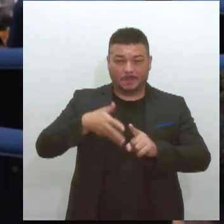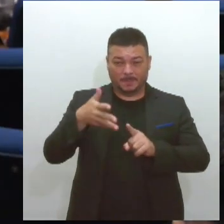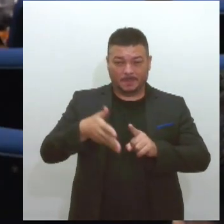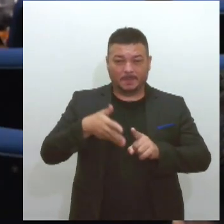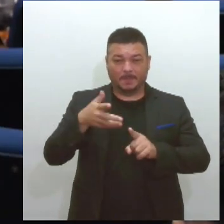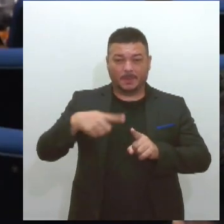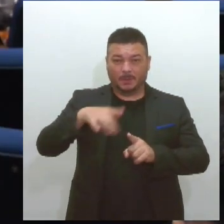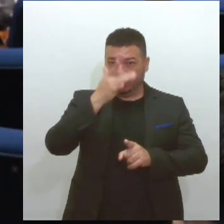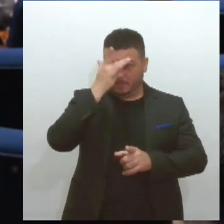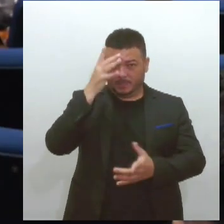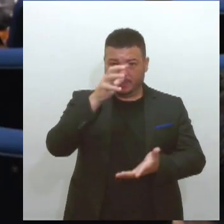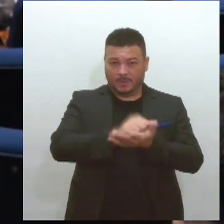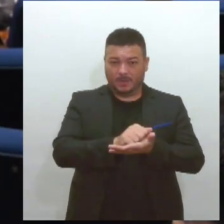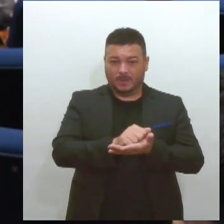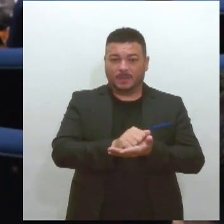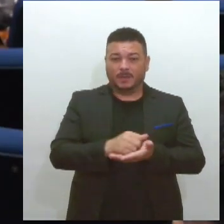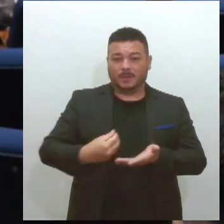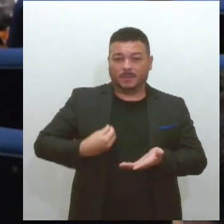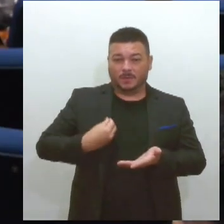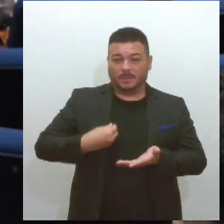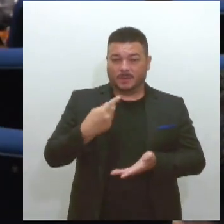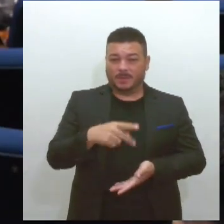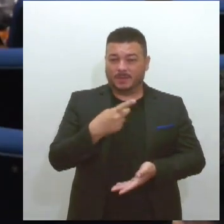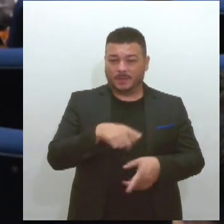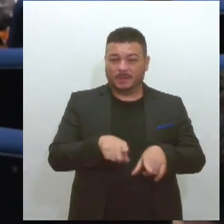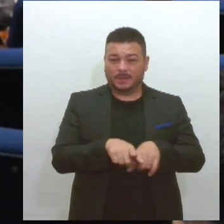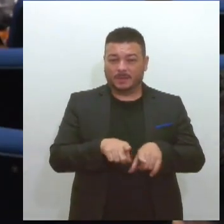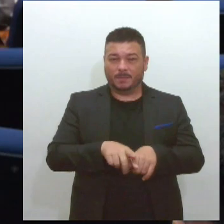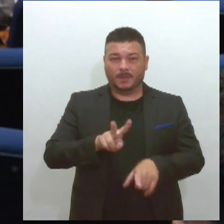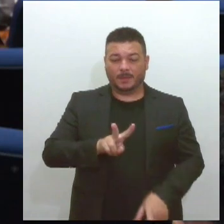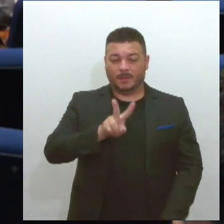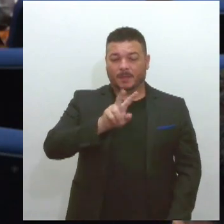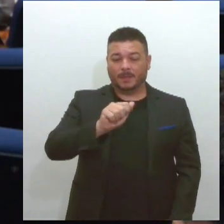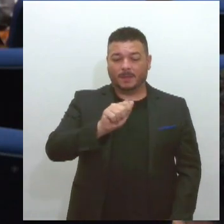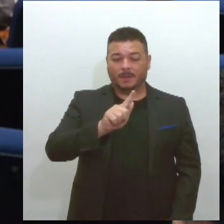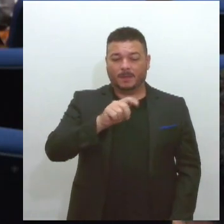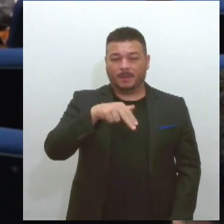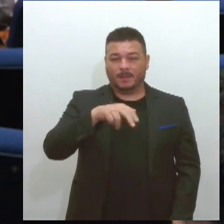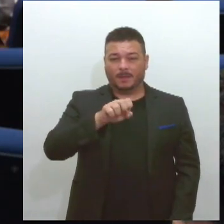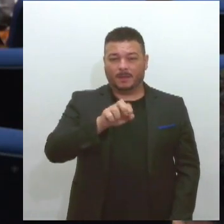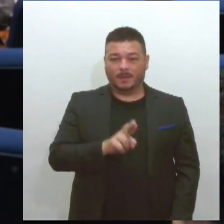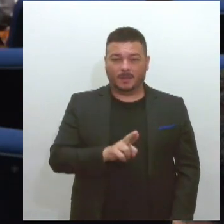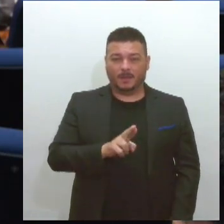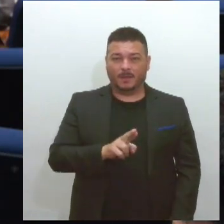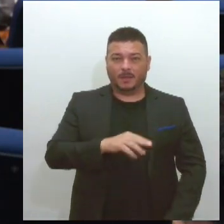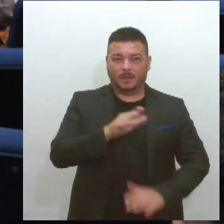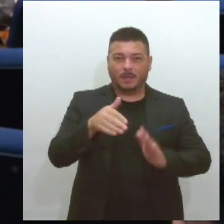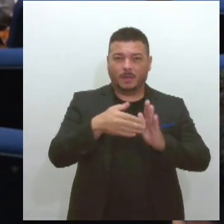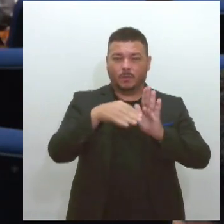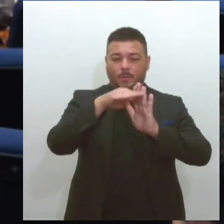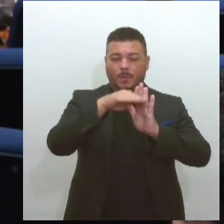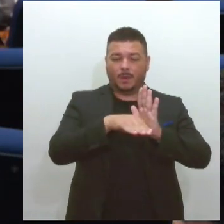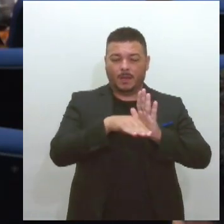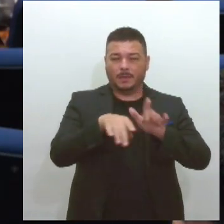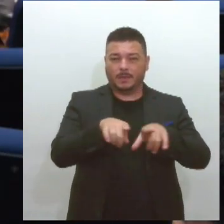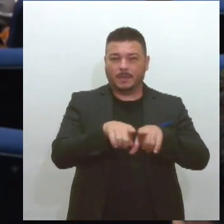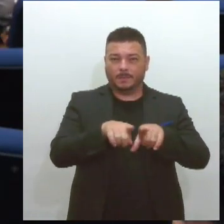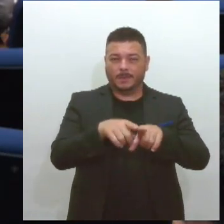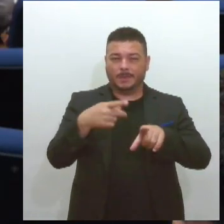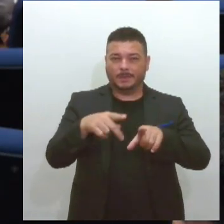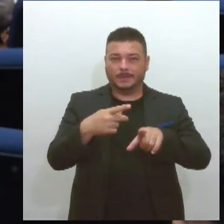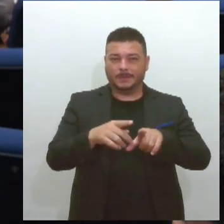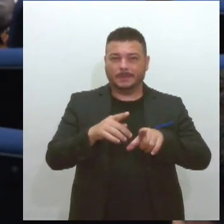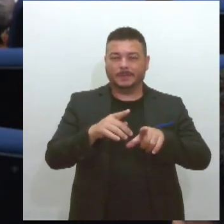presencialmente para o evento, vale destacar o público que assistiu a toda a programação através dos canais da TV